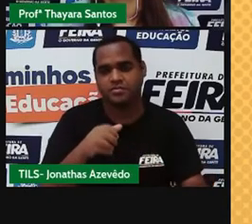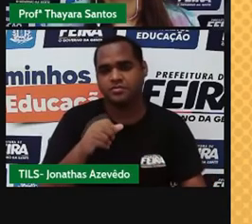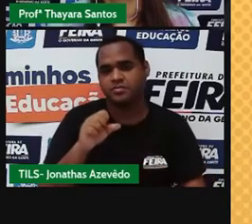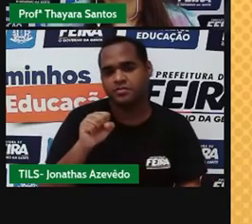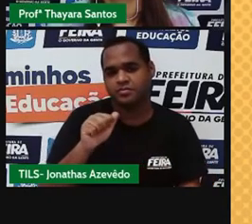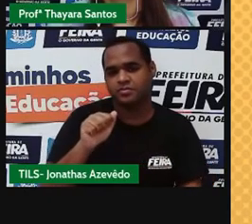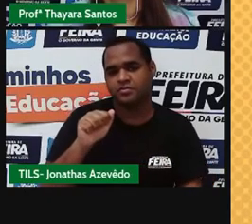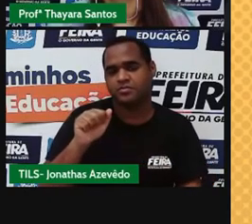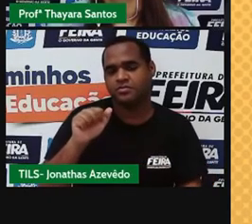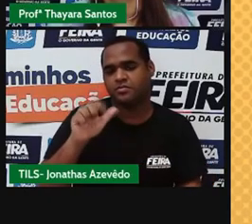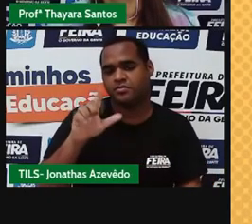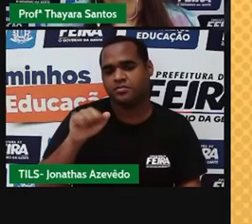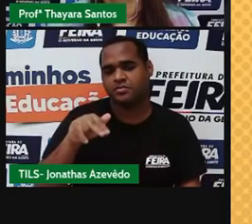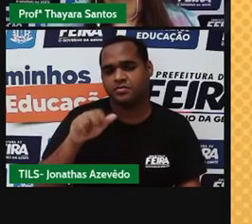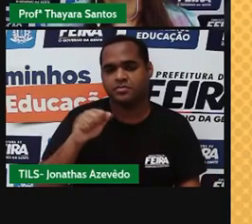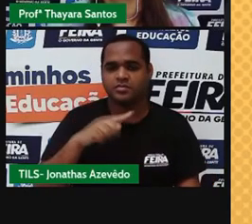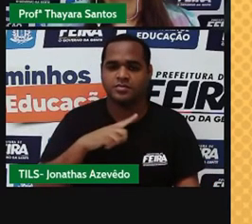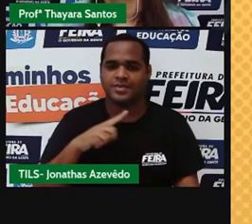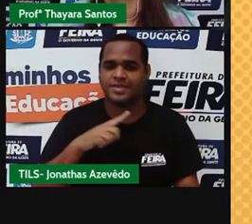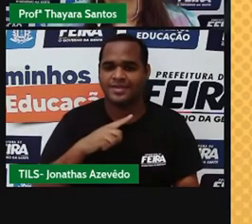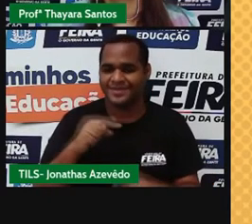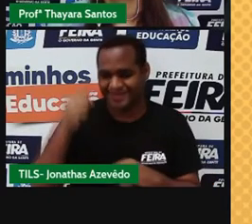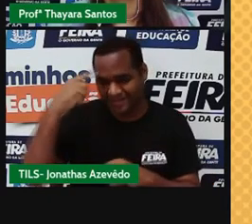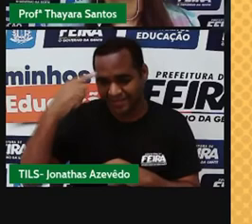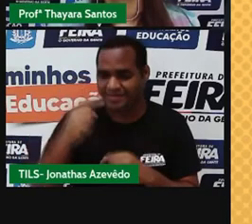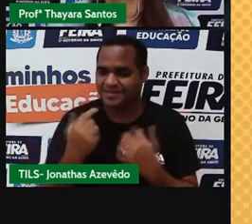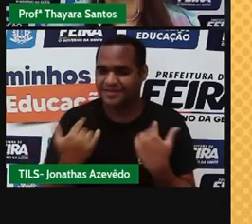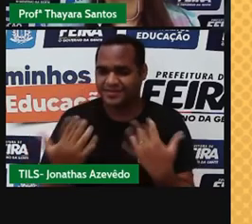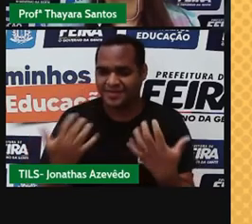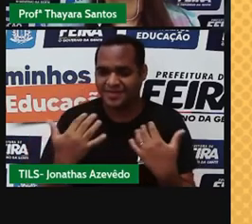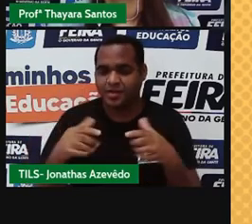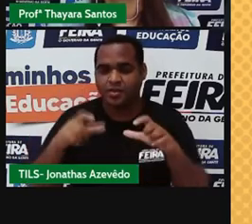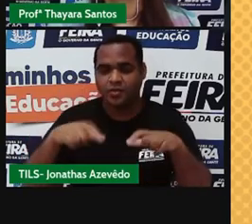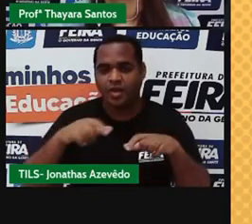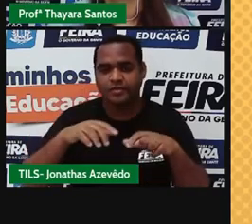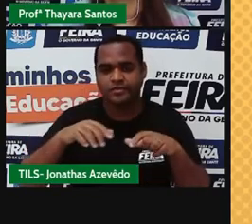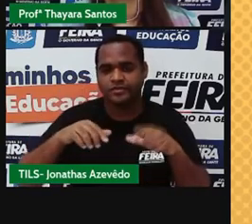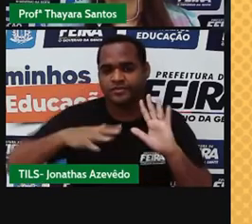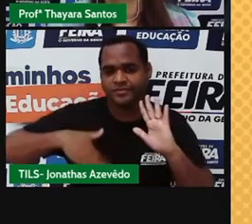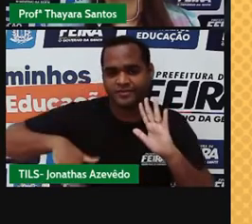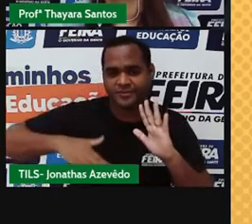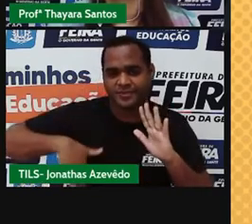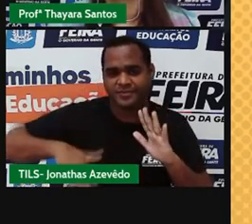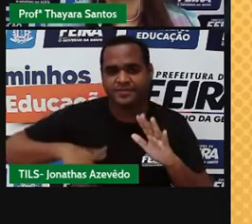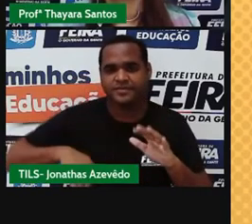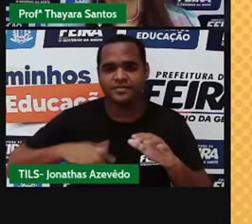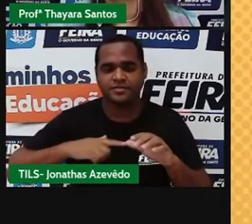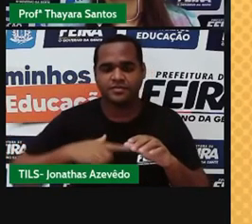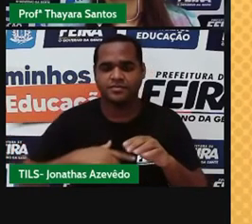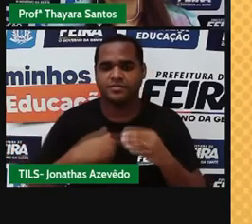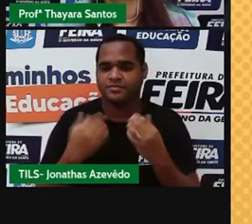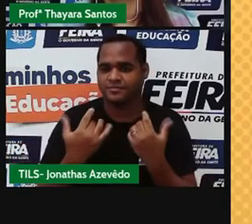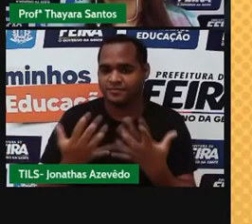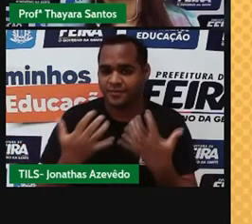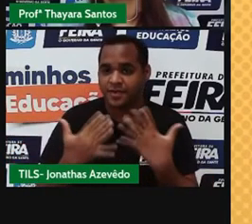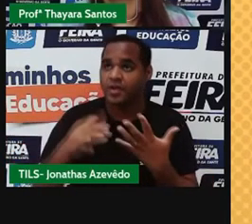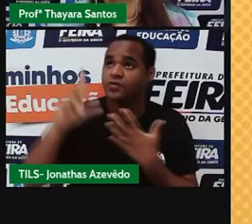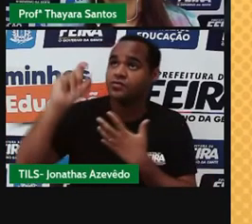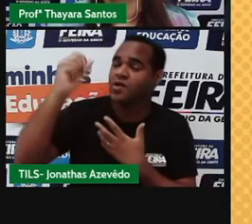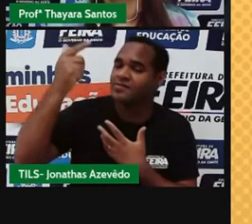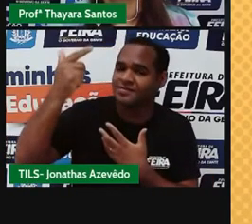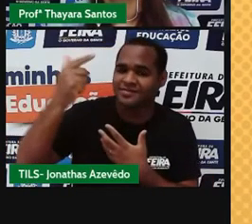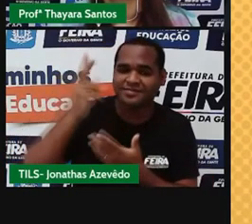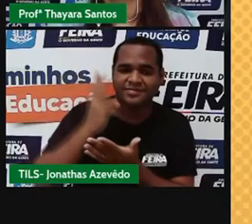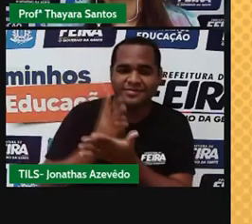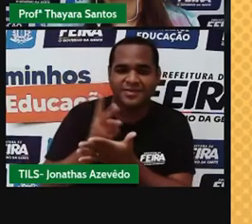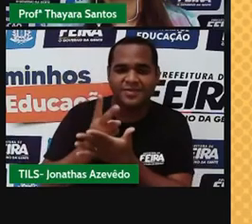a água do mar é encaminhada para grandes tanques que ficam a céu aberto, em locais que recebem luz solar diretamente durante várias horas. A luz